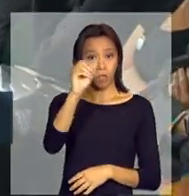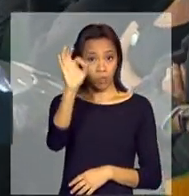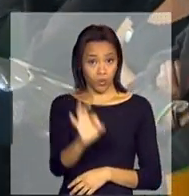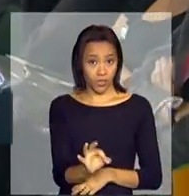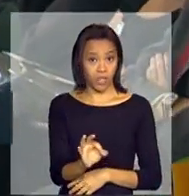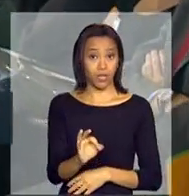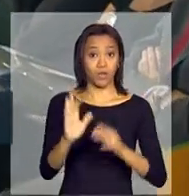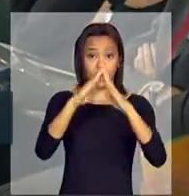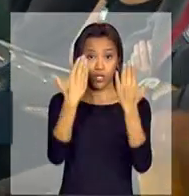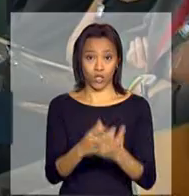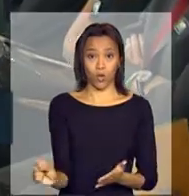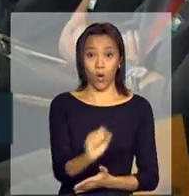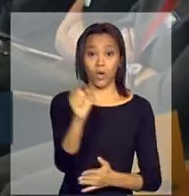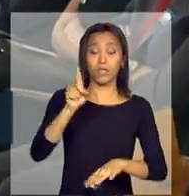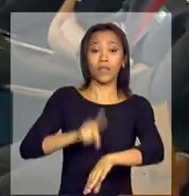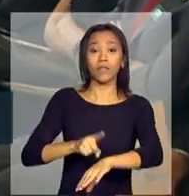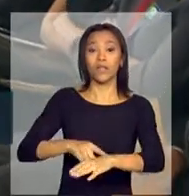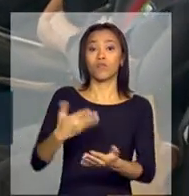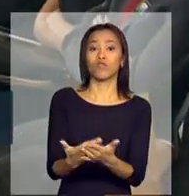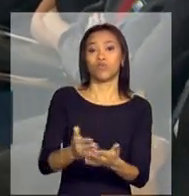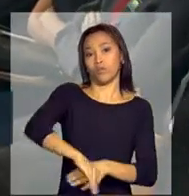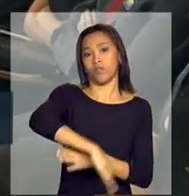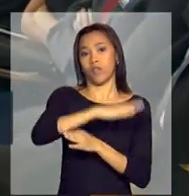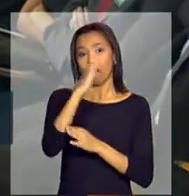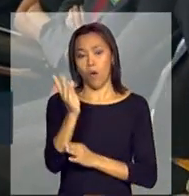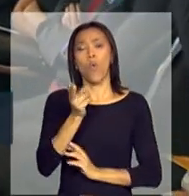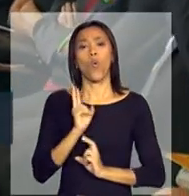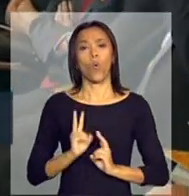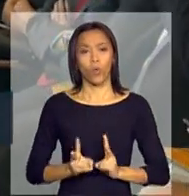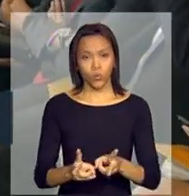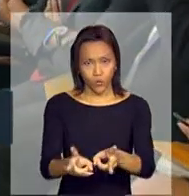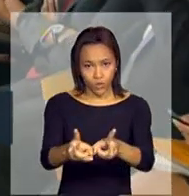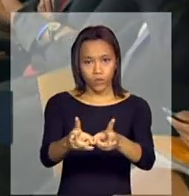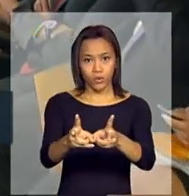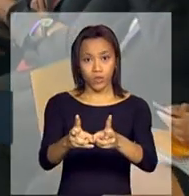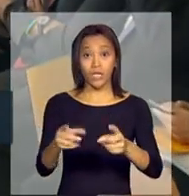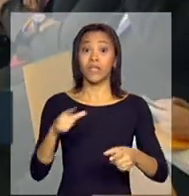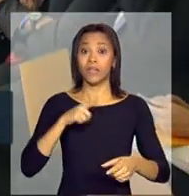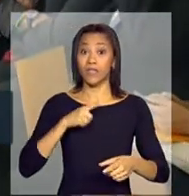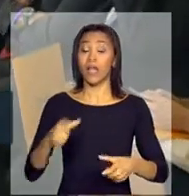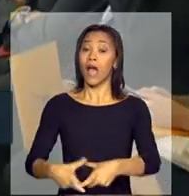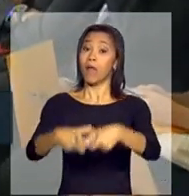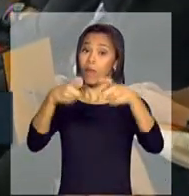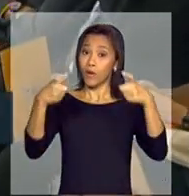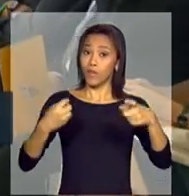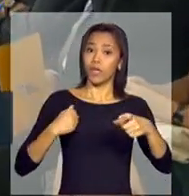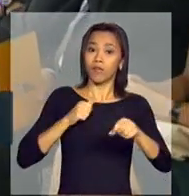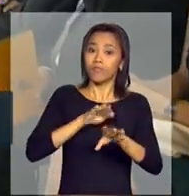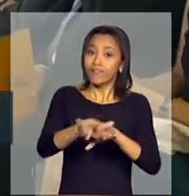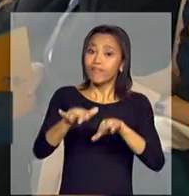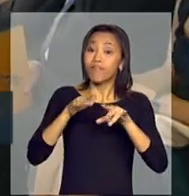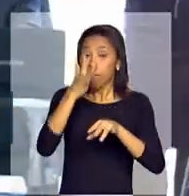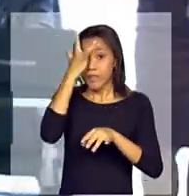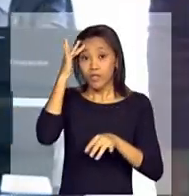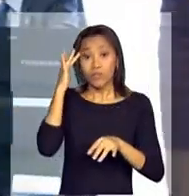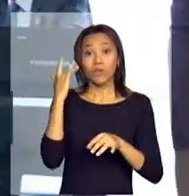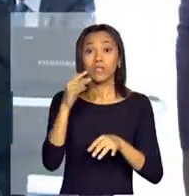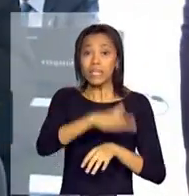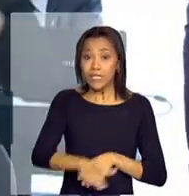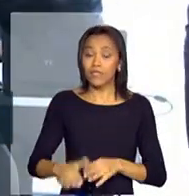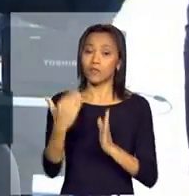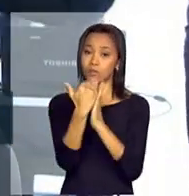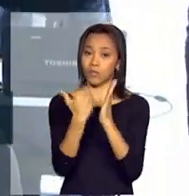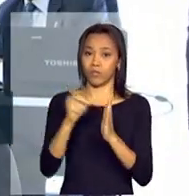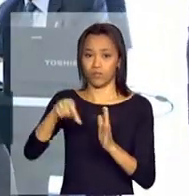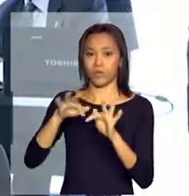escolas em tempo integral continuem sendo das escolas que têm maioria das crianças do Bolsa Família. Vai